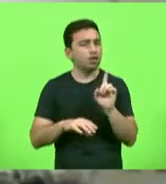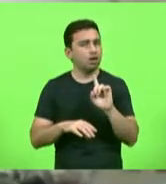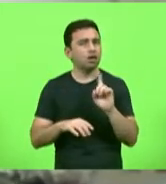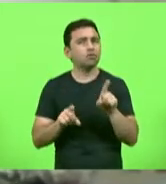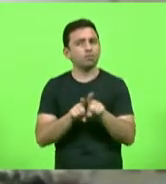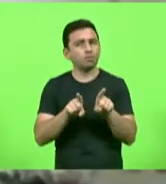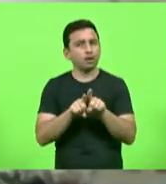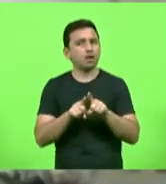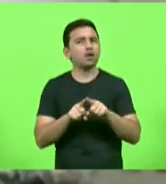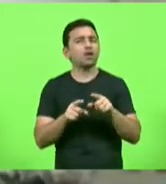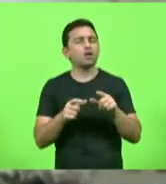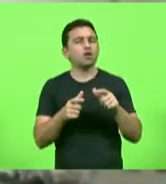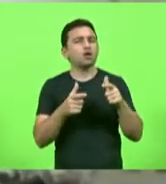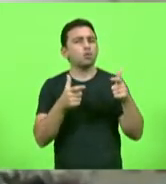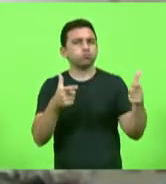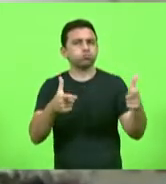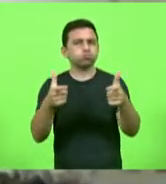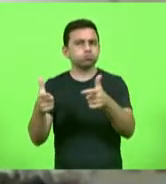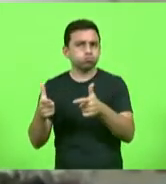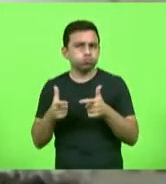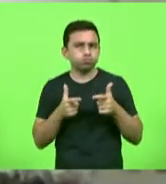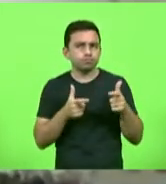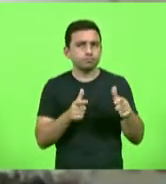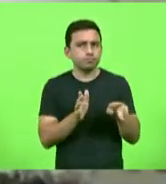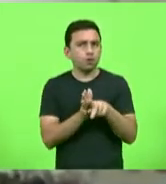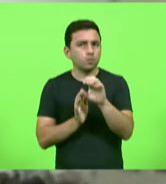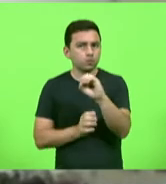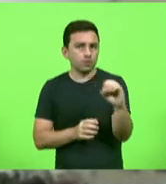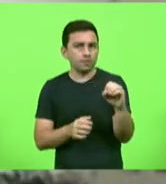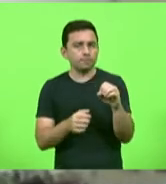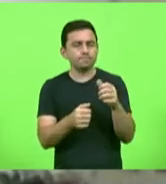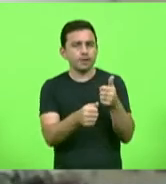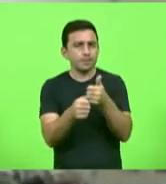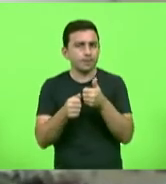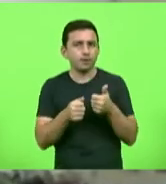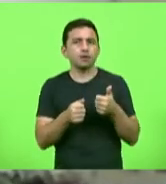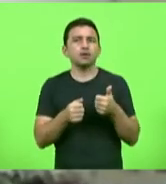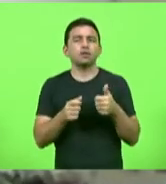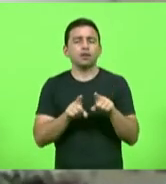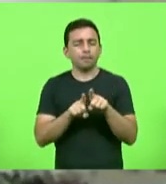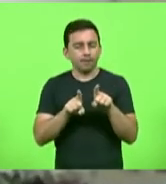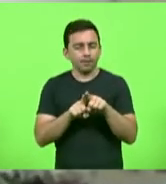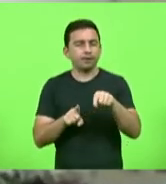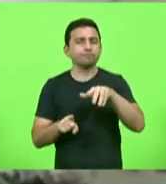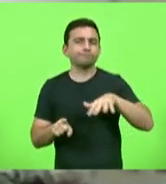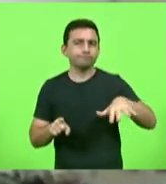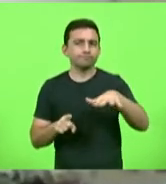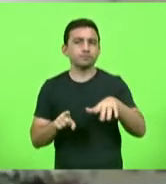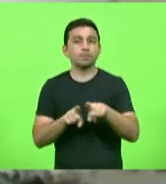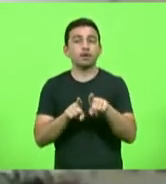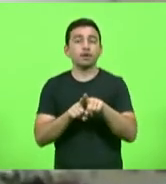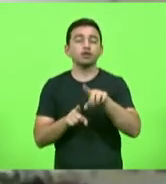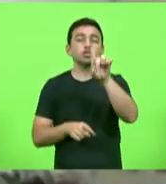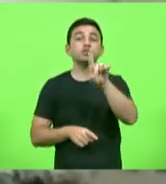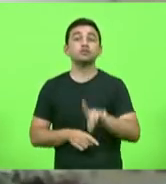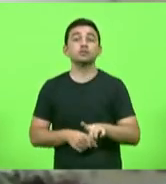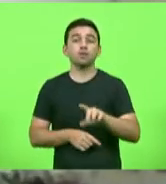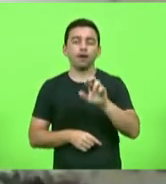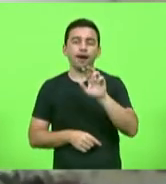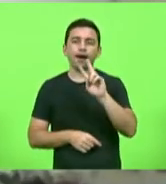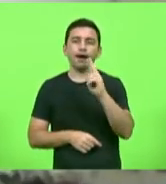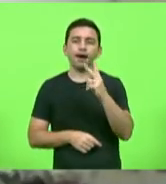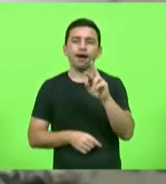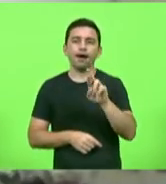aqui da macro oeste dos municípios se envolveram quero agradecer a direção do HRO que